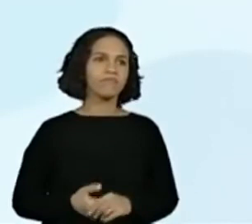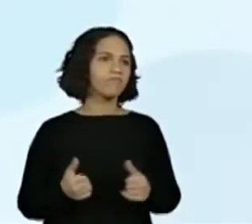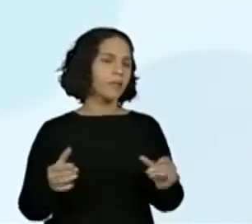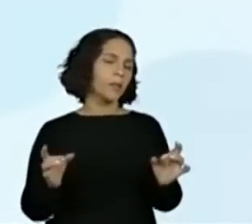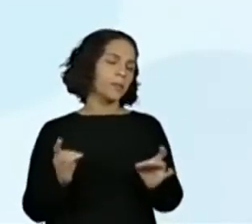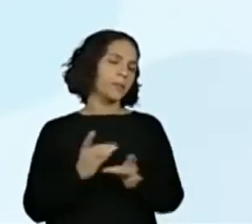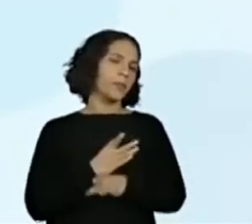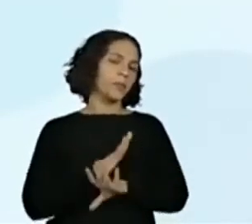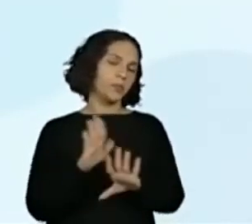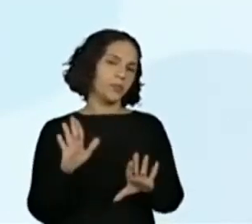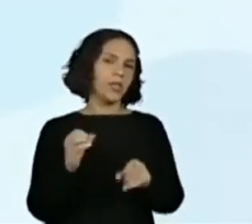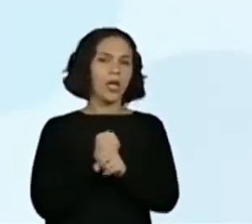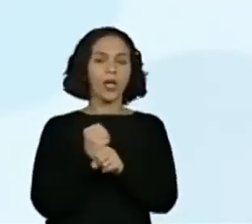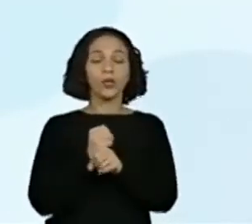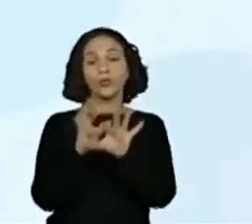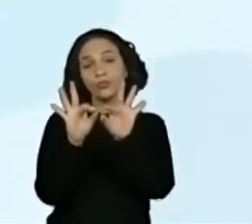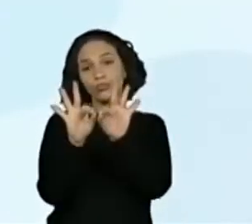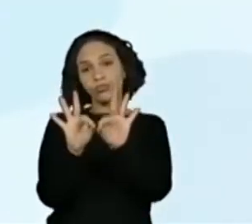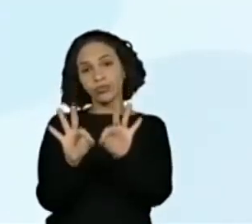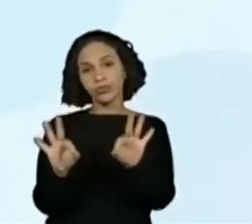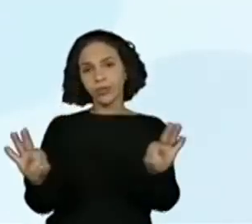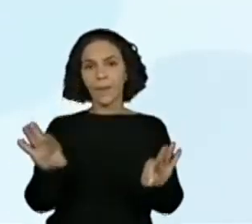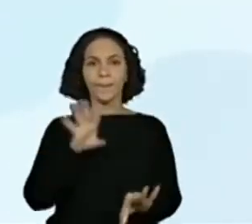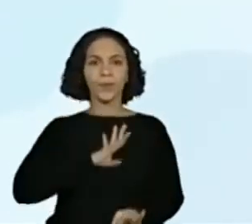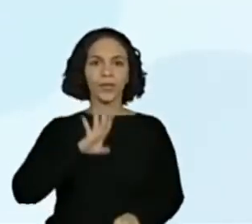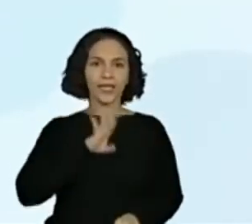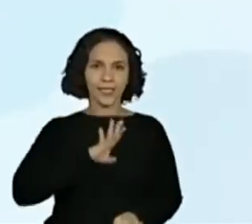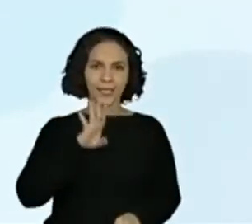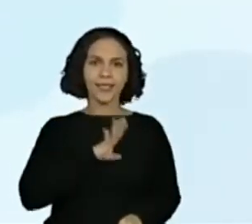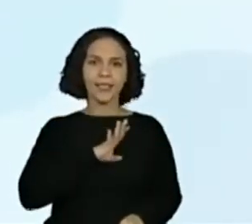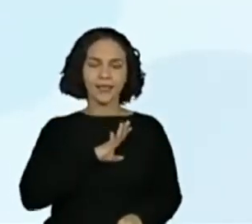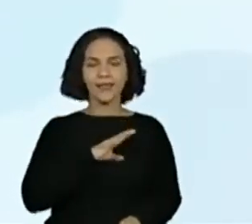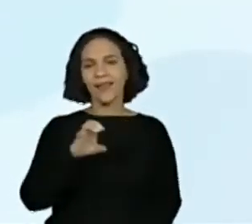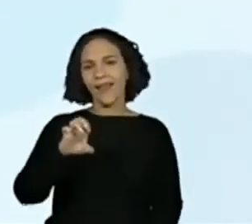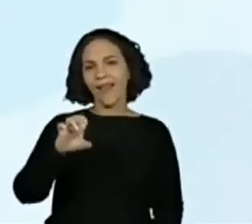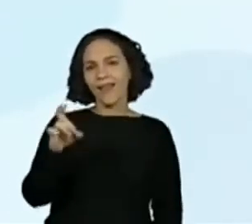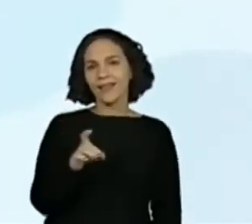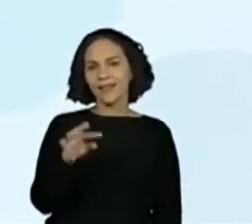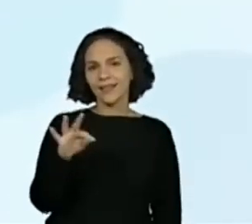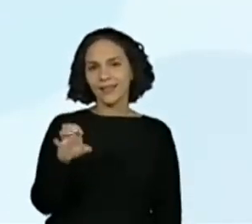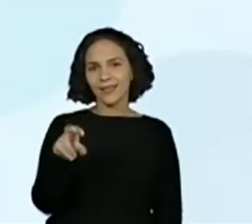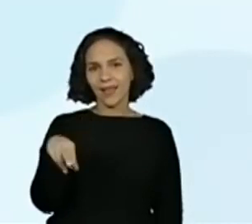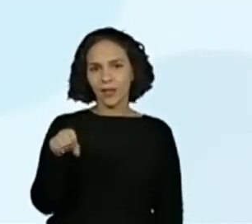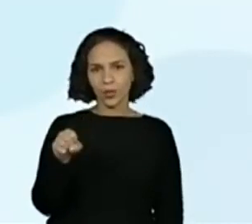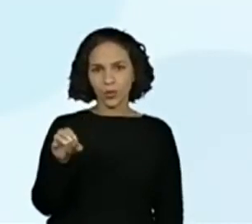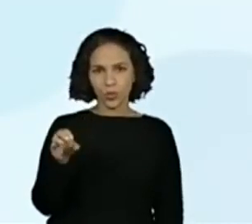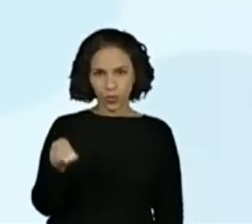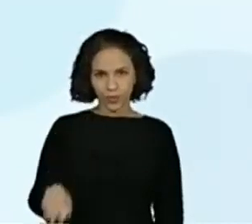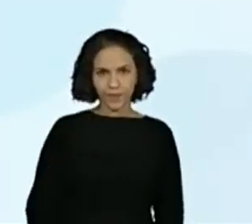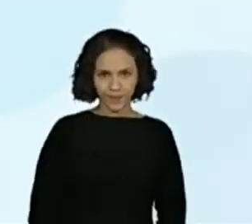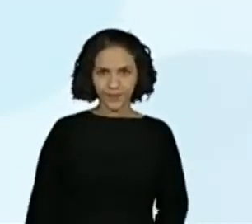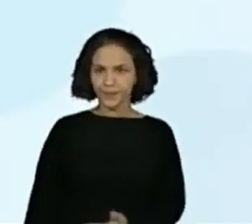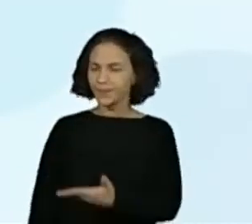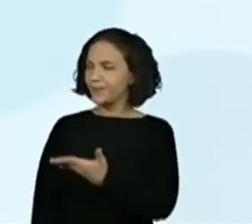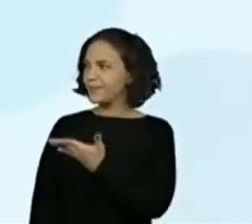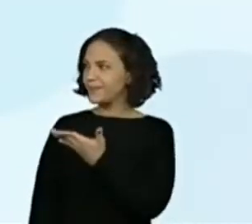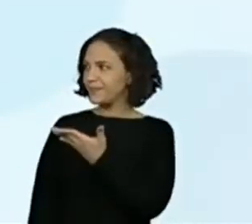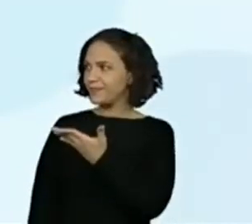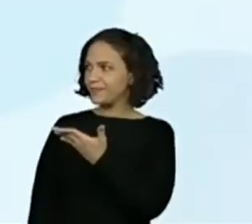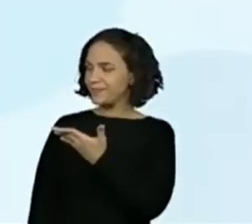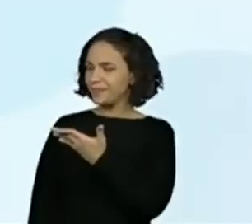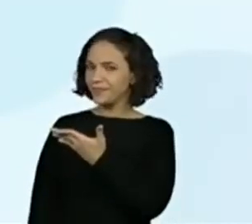Pronto. Ano por extenso. Vamos lá, tira o print agora. Esse é o ano que Cândido